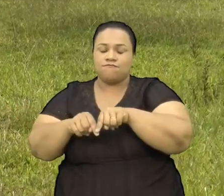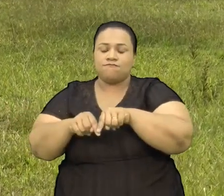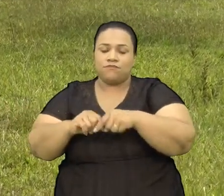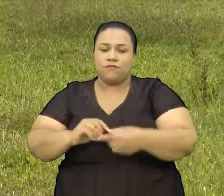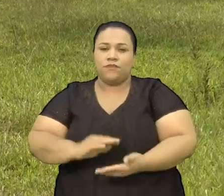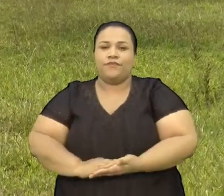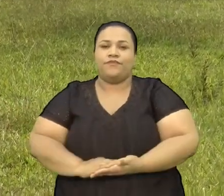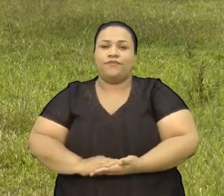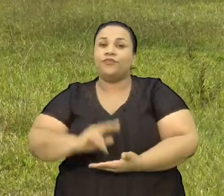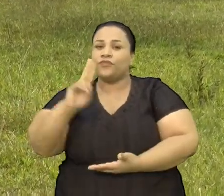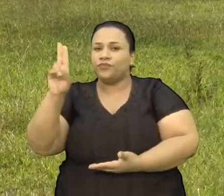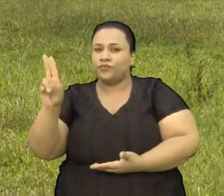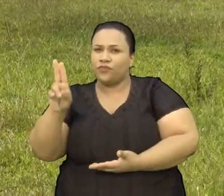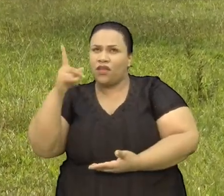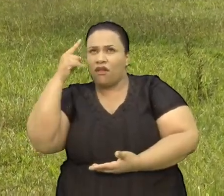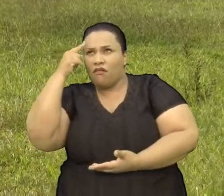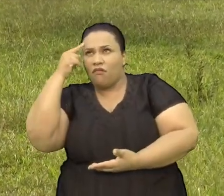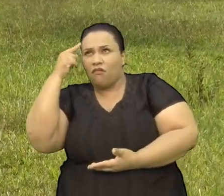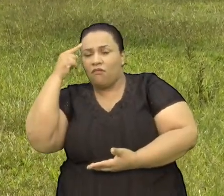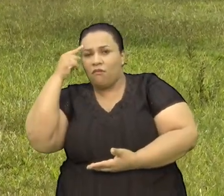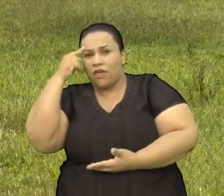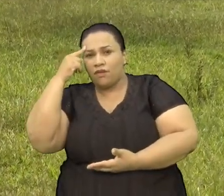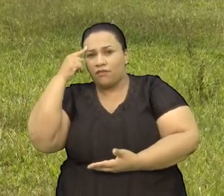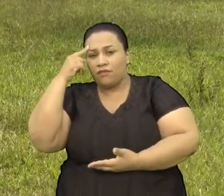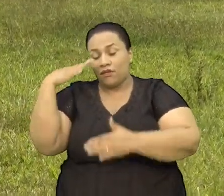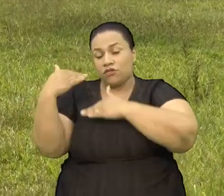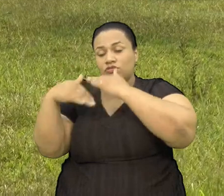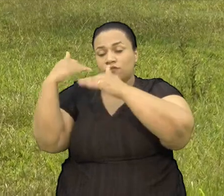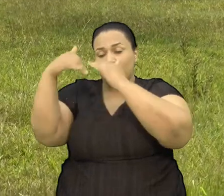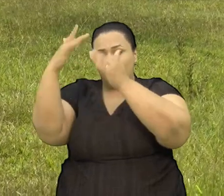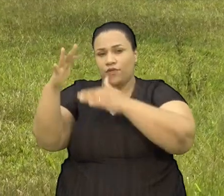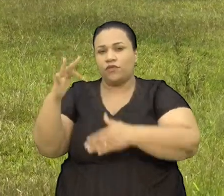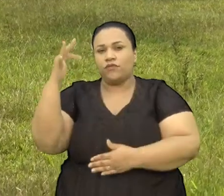forma planejada E aí o que a gente Pensa para cá A gente pensa